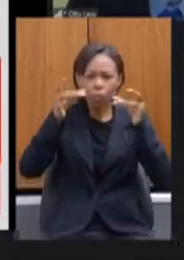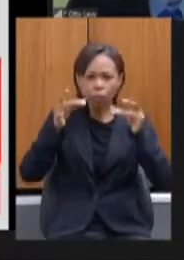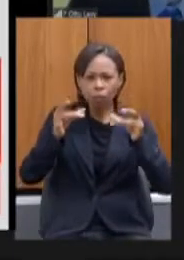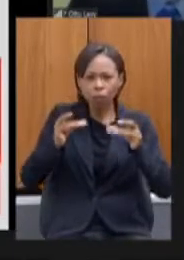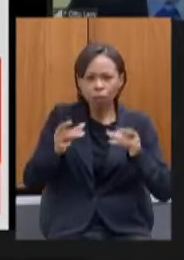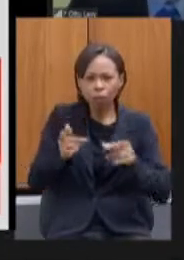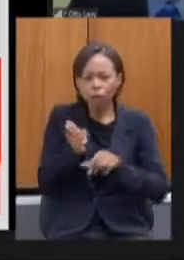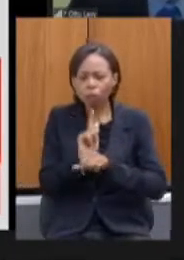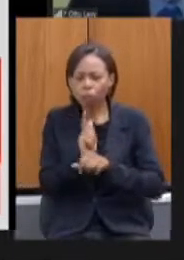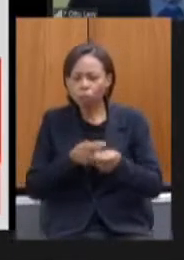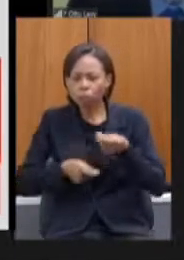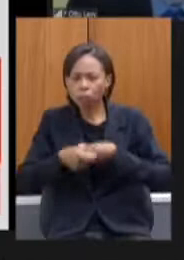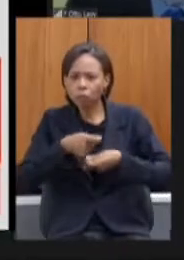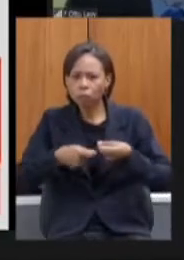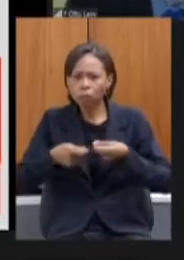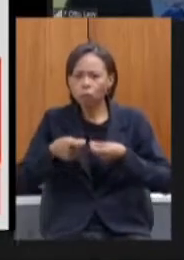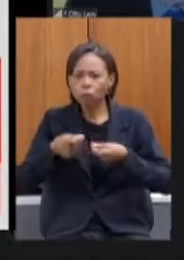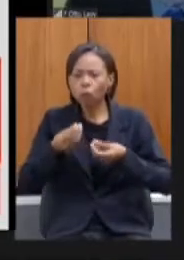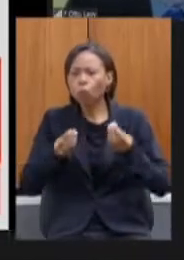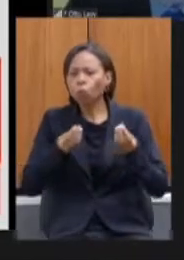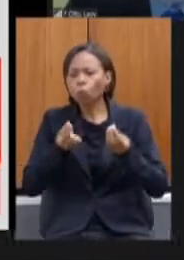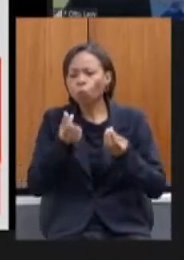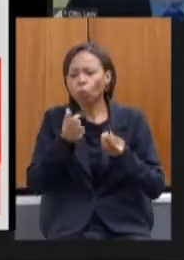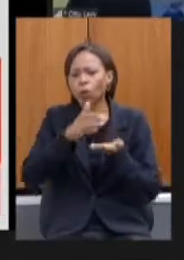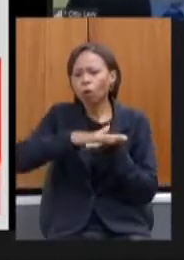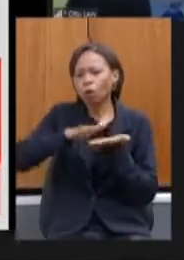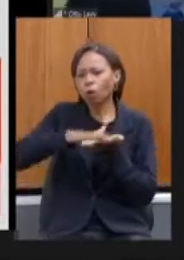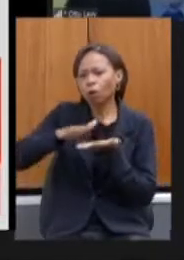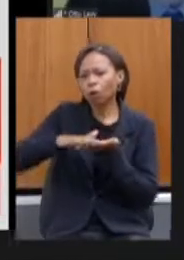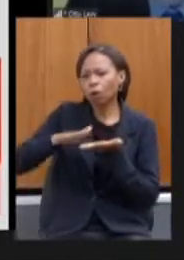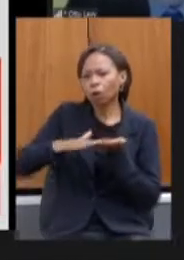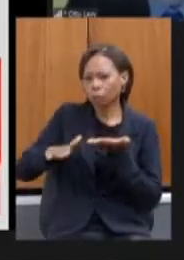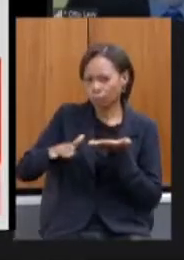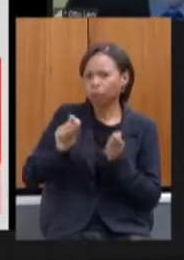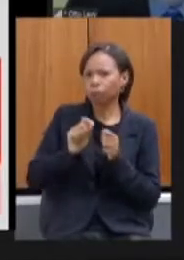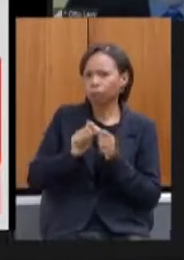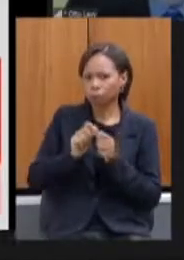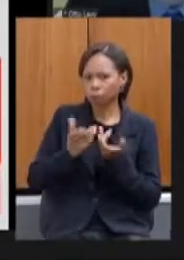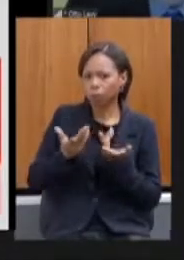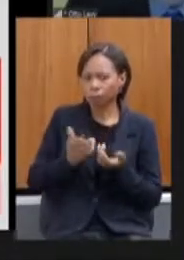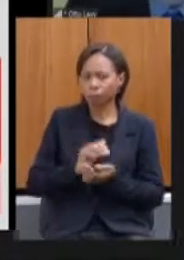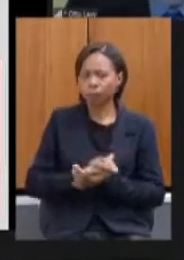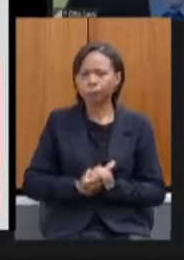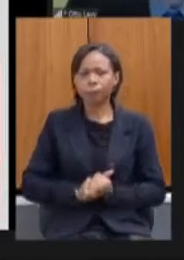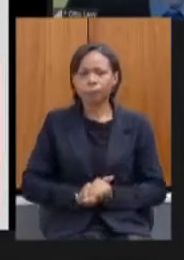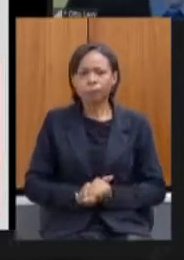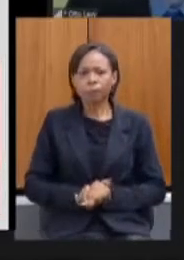gastos são realizados na ponta próximo